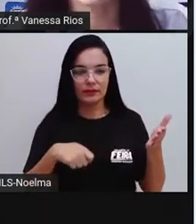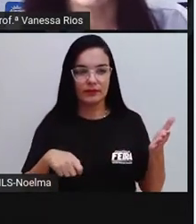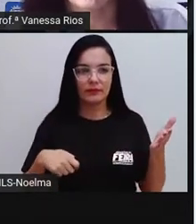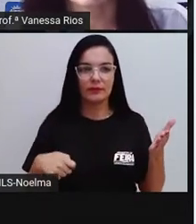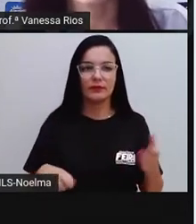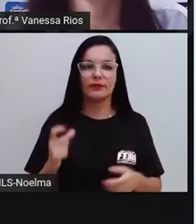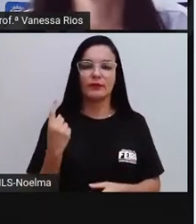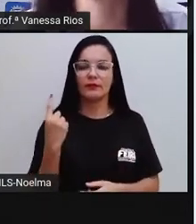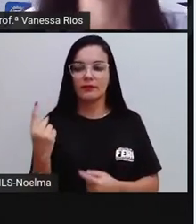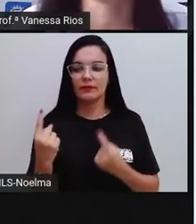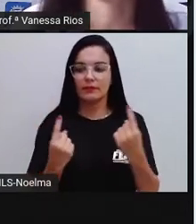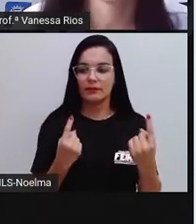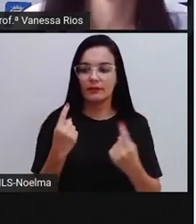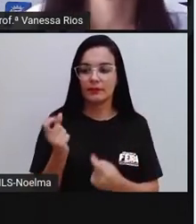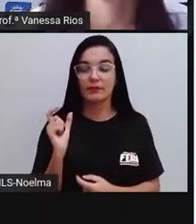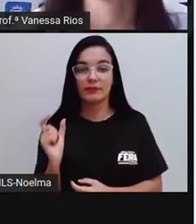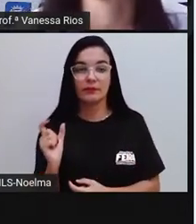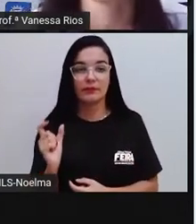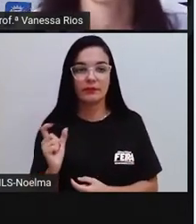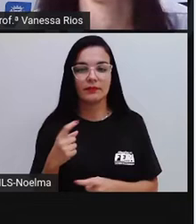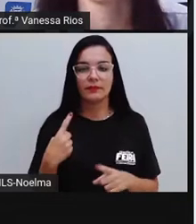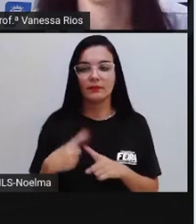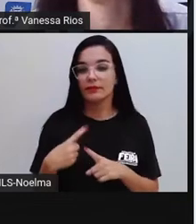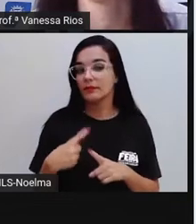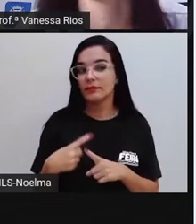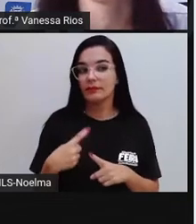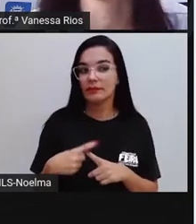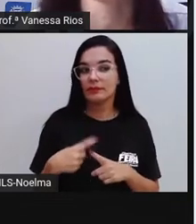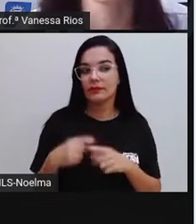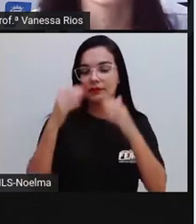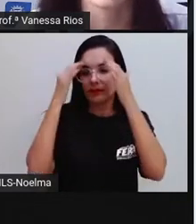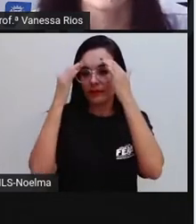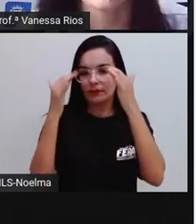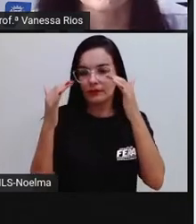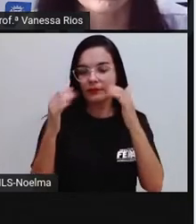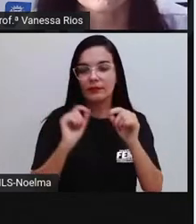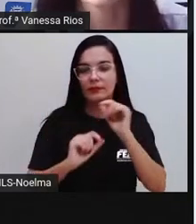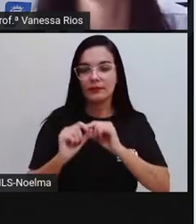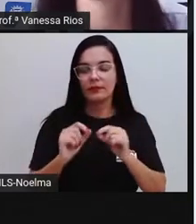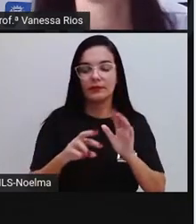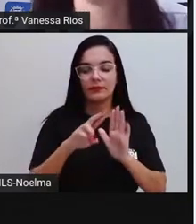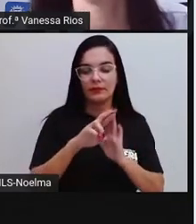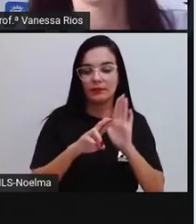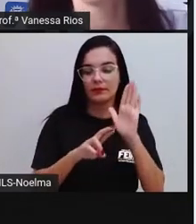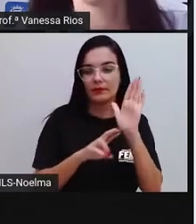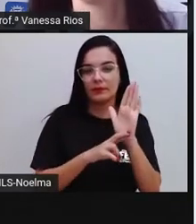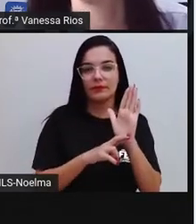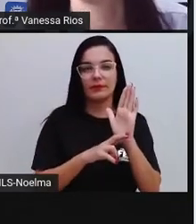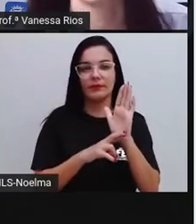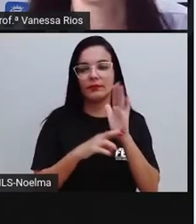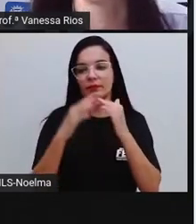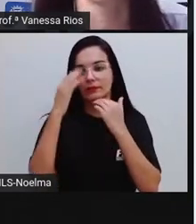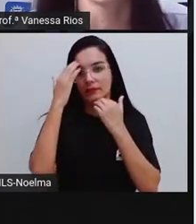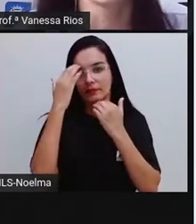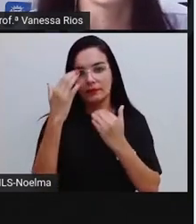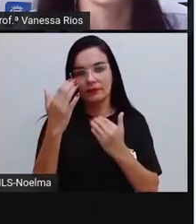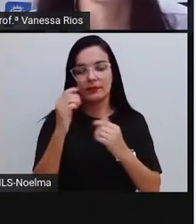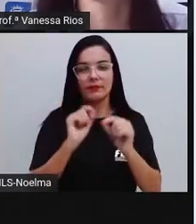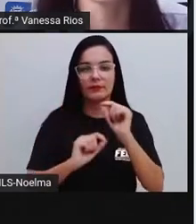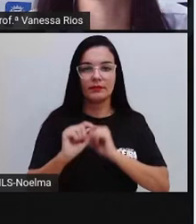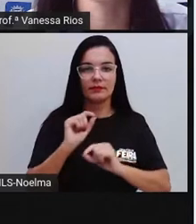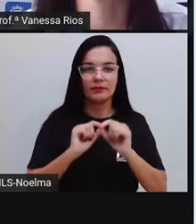cada palavra, porque as palavras, elas obedecem aí a regras, não é? Obedecem aí